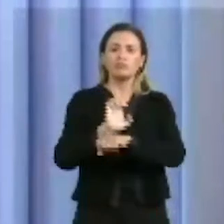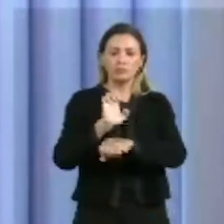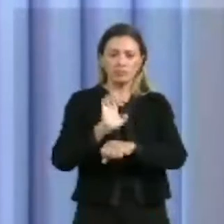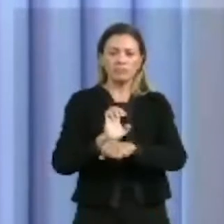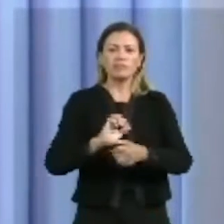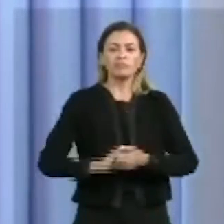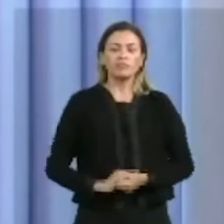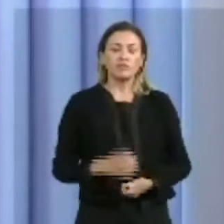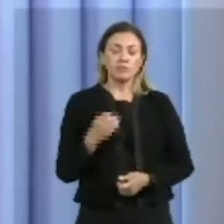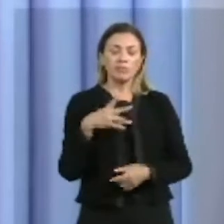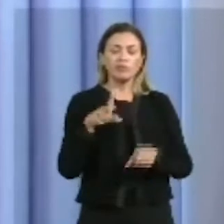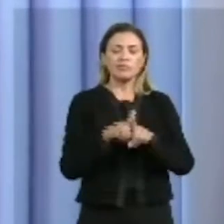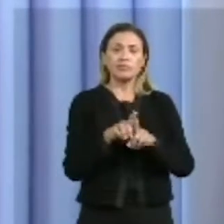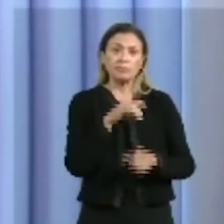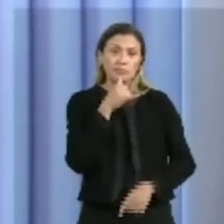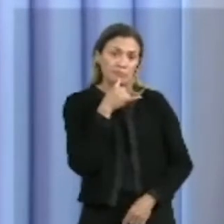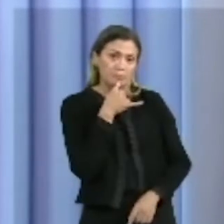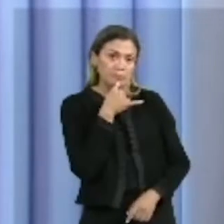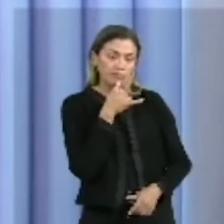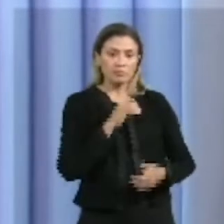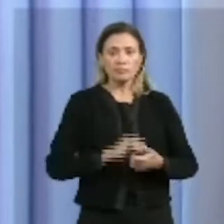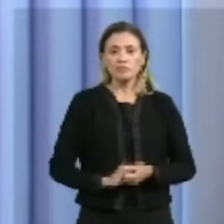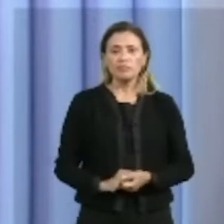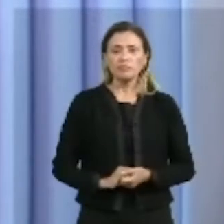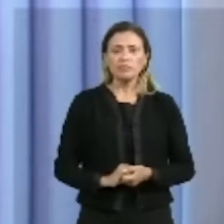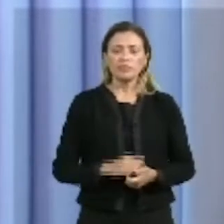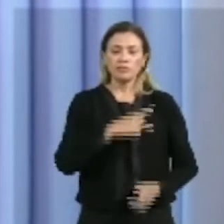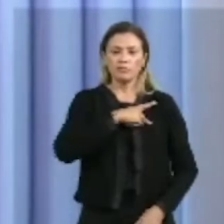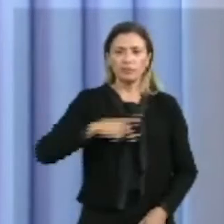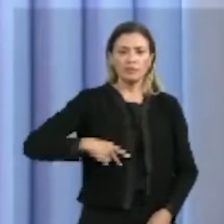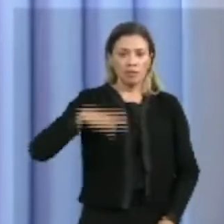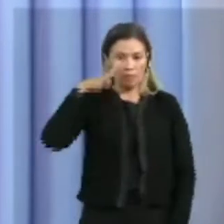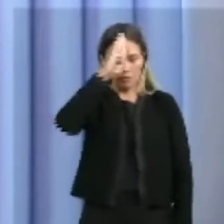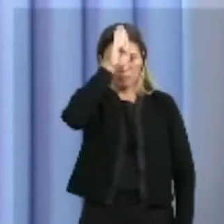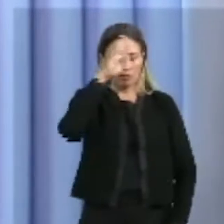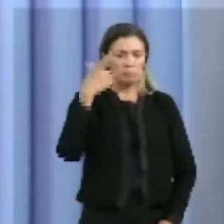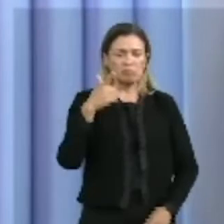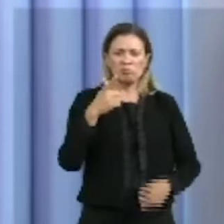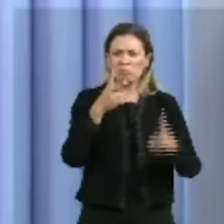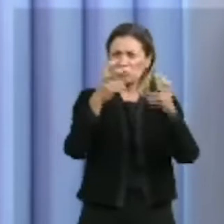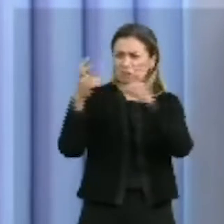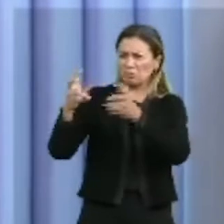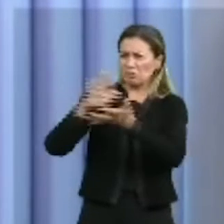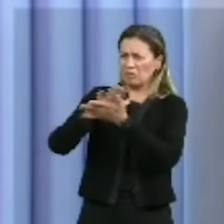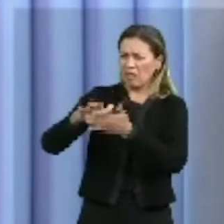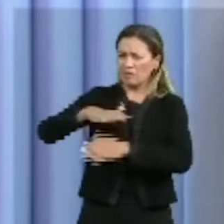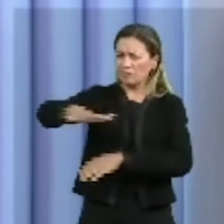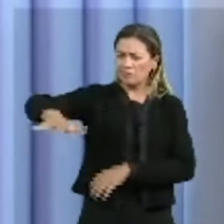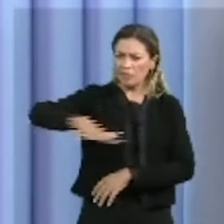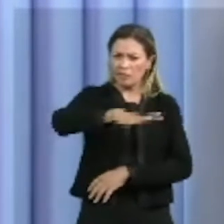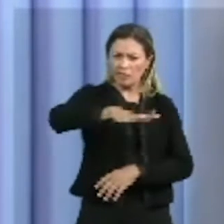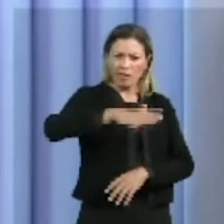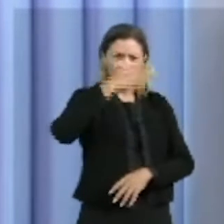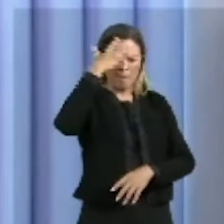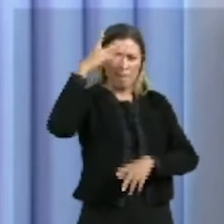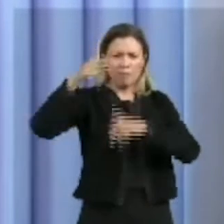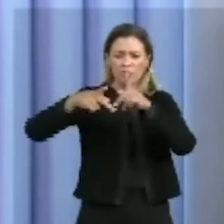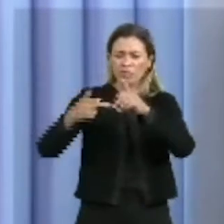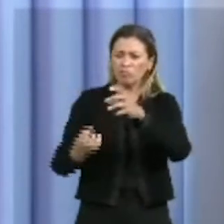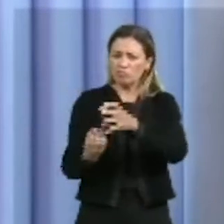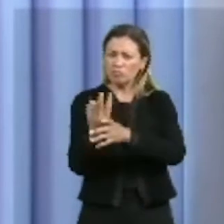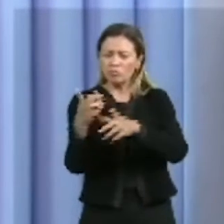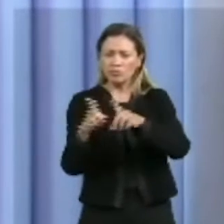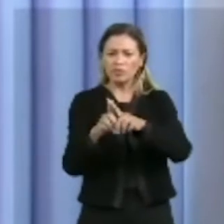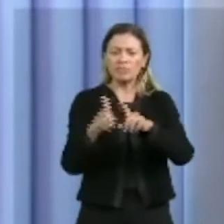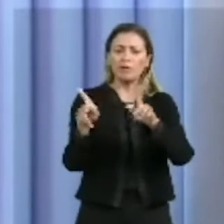Bom, lamentavelmente o presidente Bolsonaro não tem olhado para essas áreas, para os povos originários. A